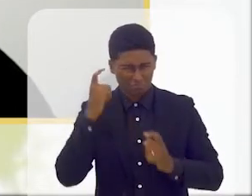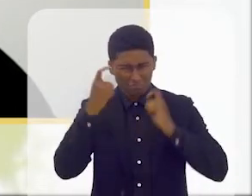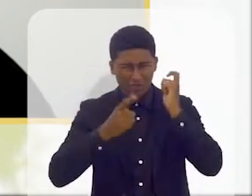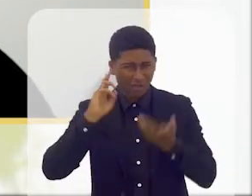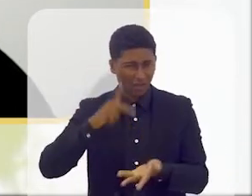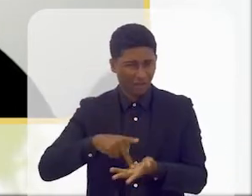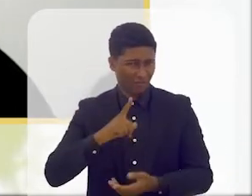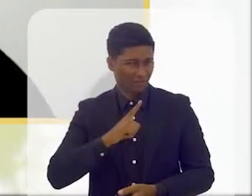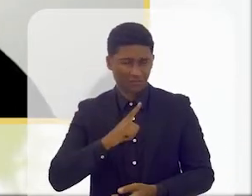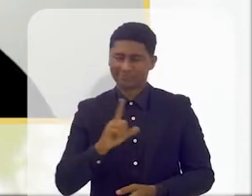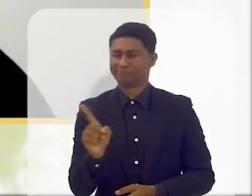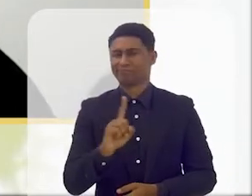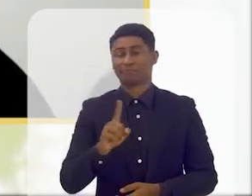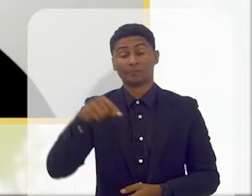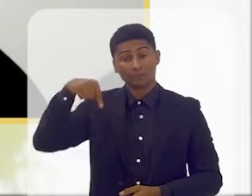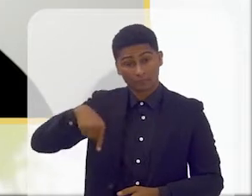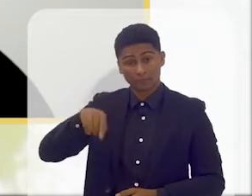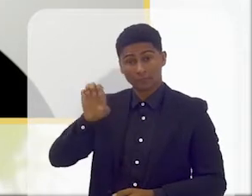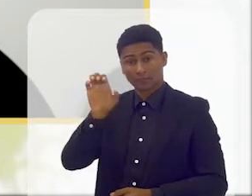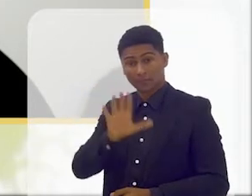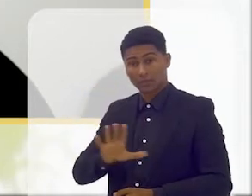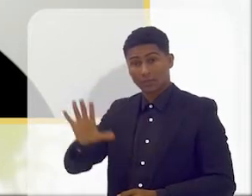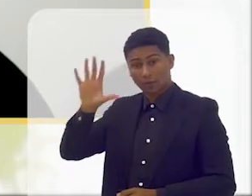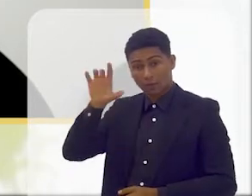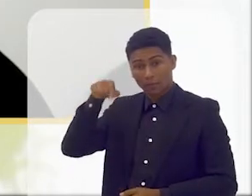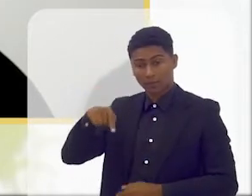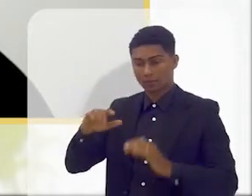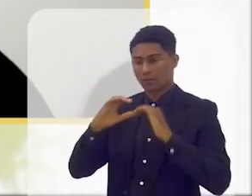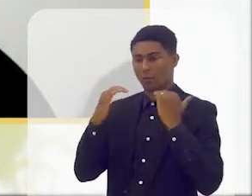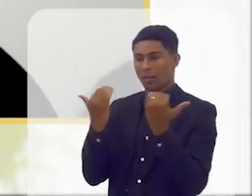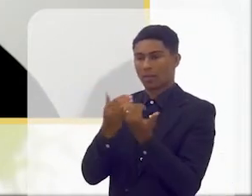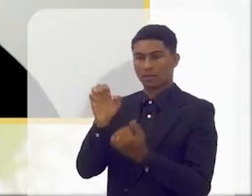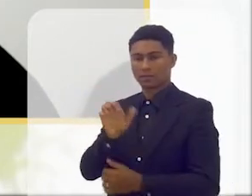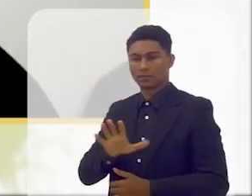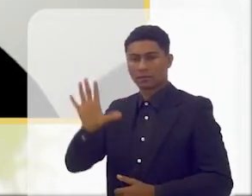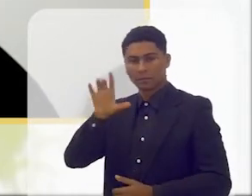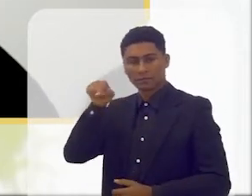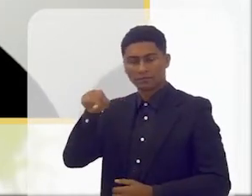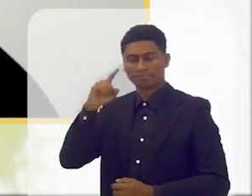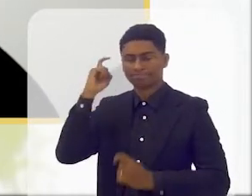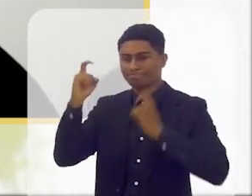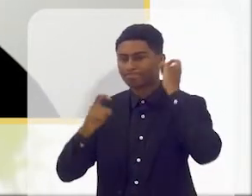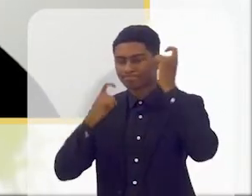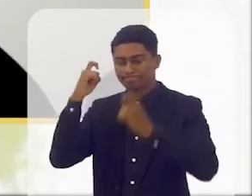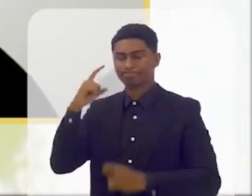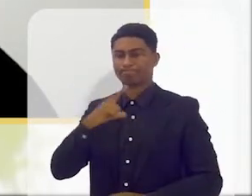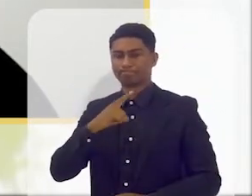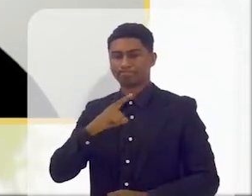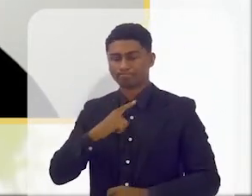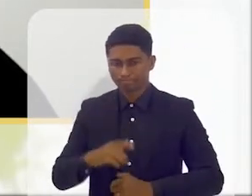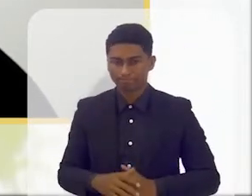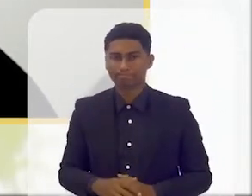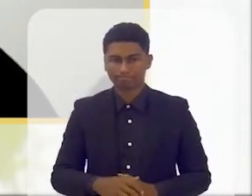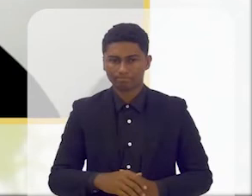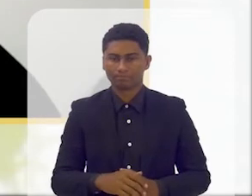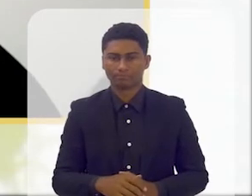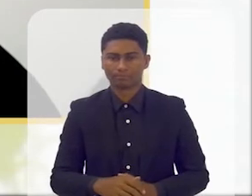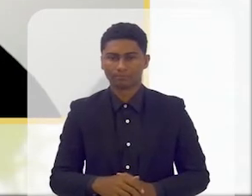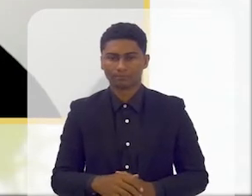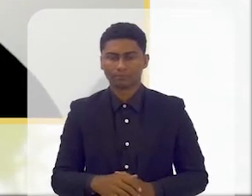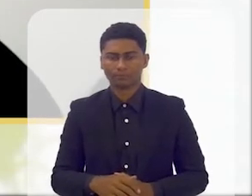exemplo, aqui a nível da Europa, a nível da comunidade europeia. Há uma preocupação, foi inclusivamente